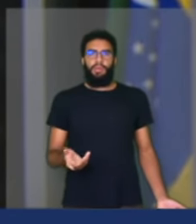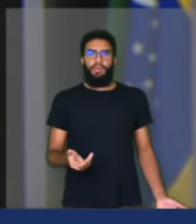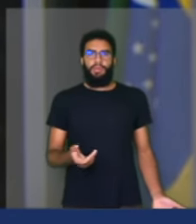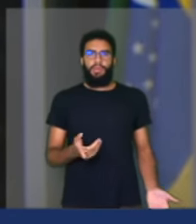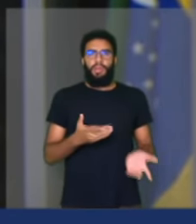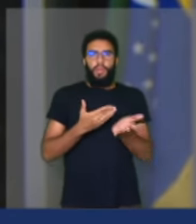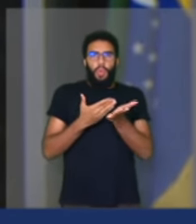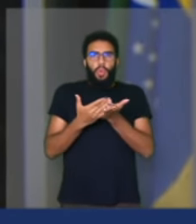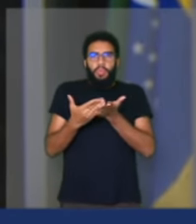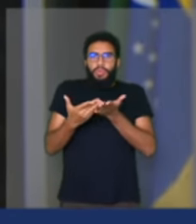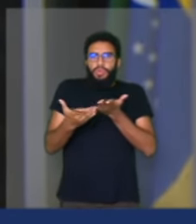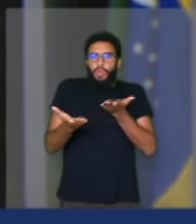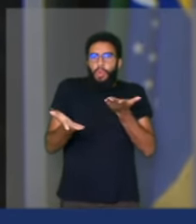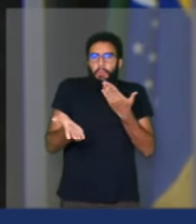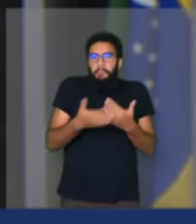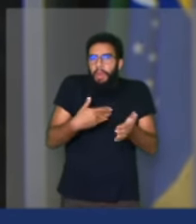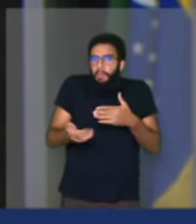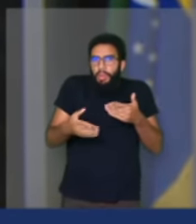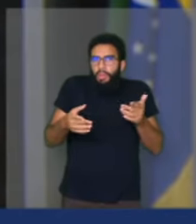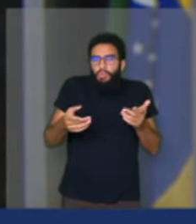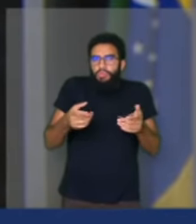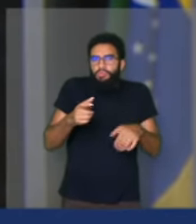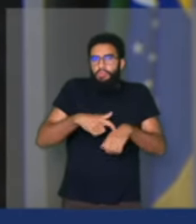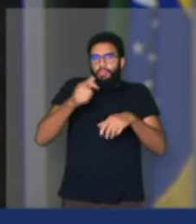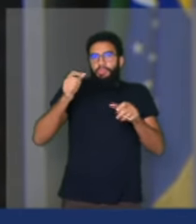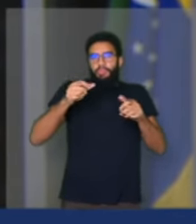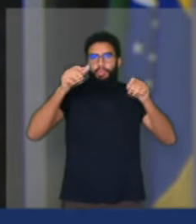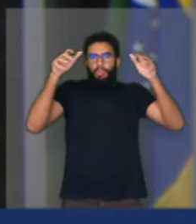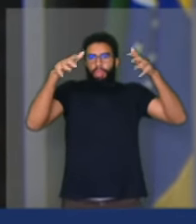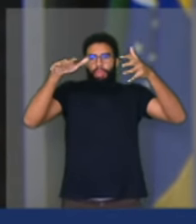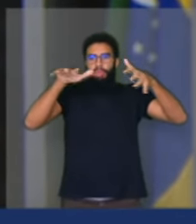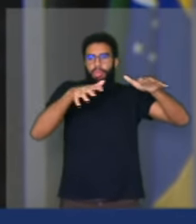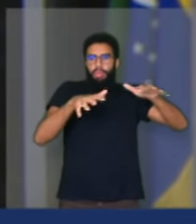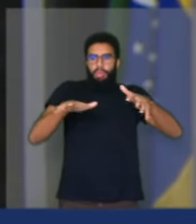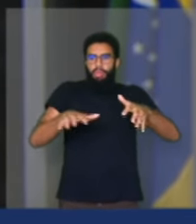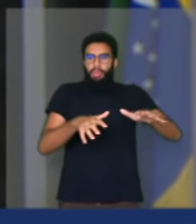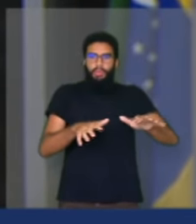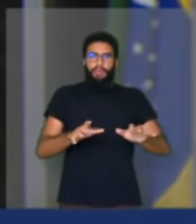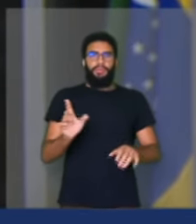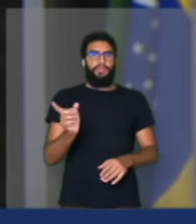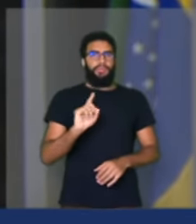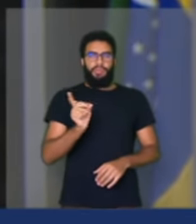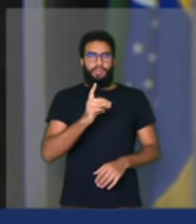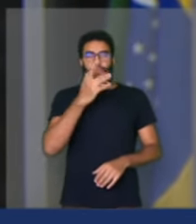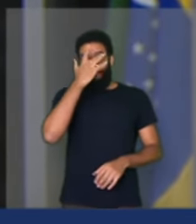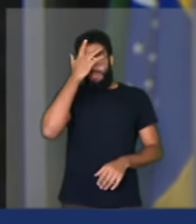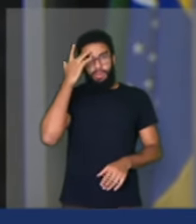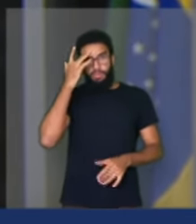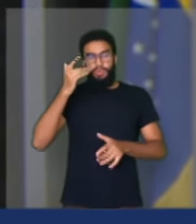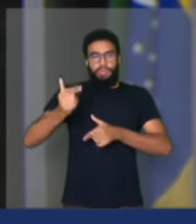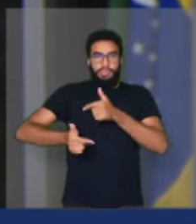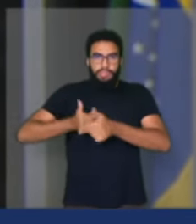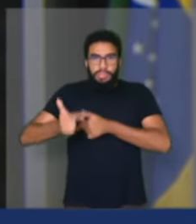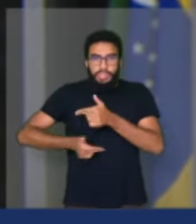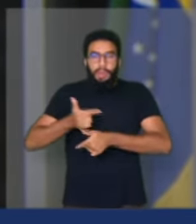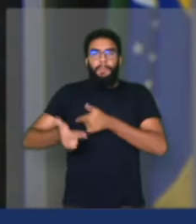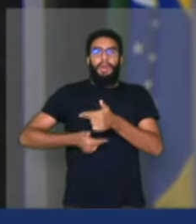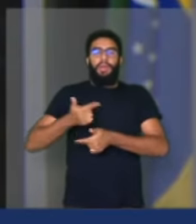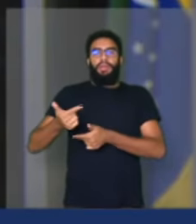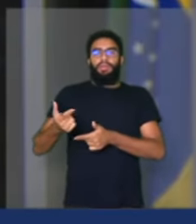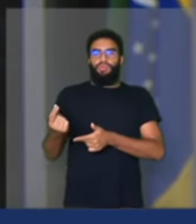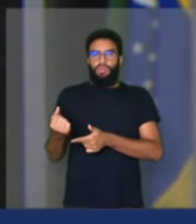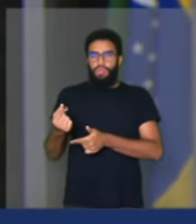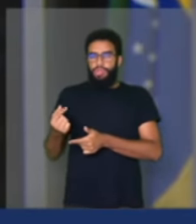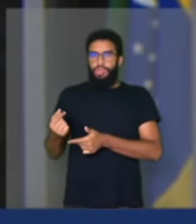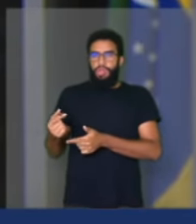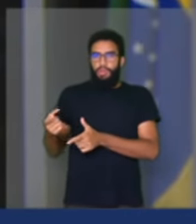árvore, esse recurso não caiu do céu. Esse recurso é do pedreiro, é do pintor, é do jardineiro, é